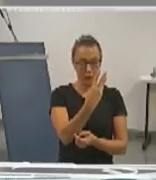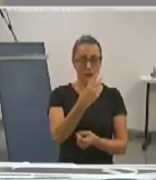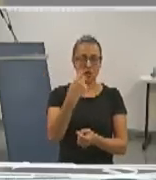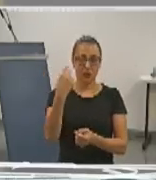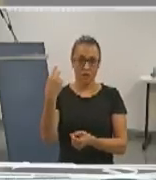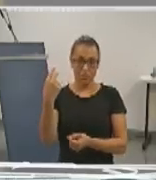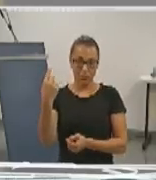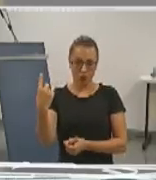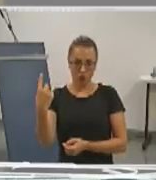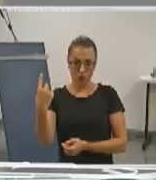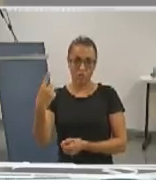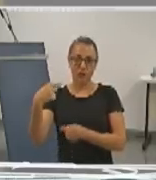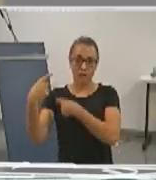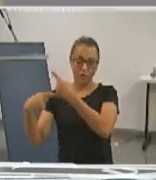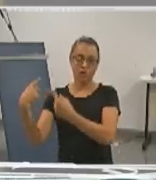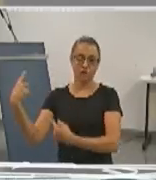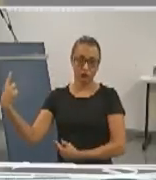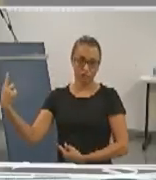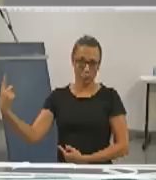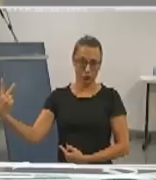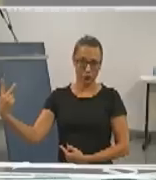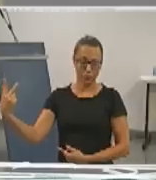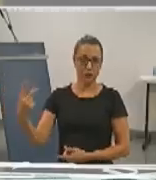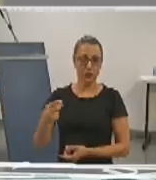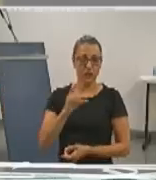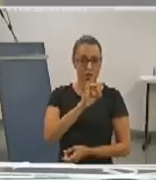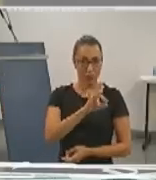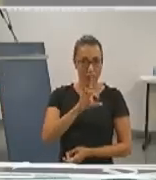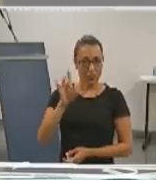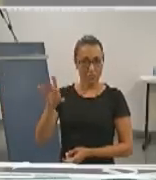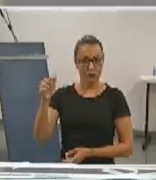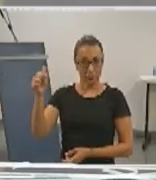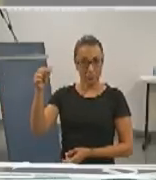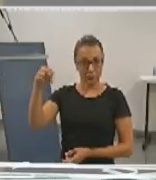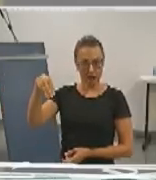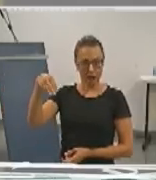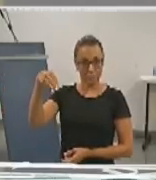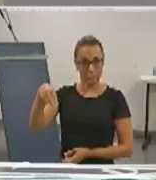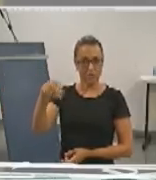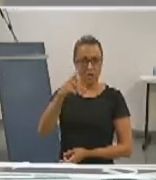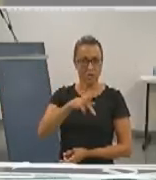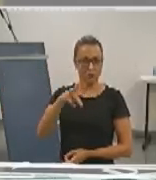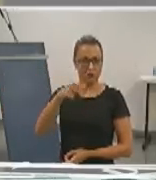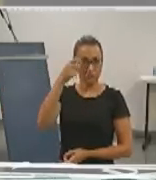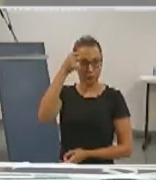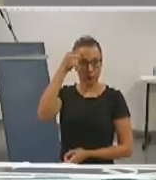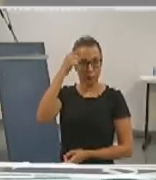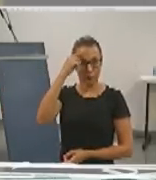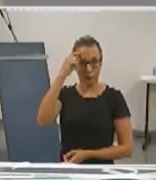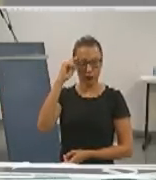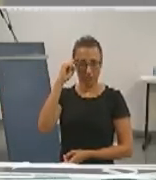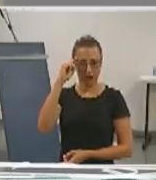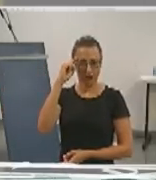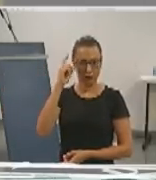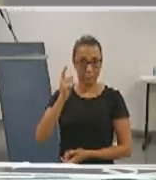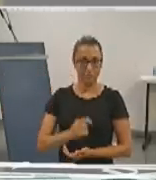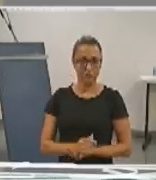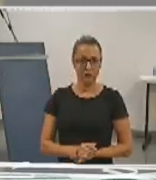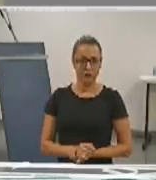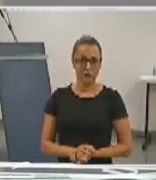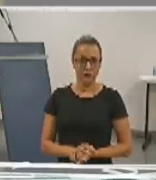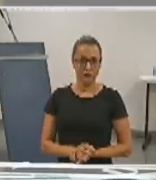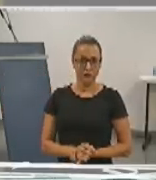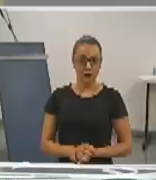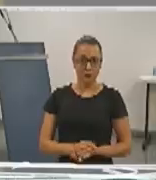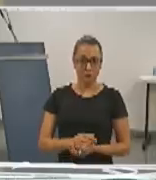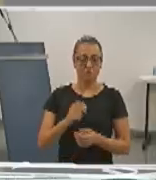depois dois. Então, cada candidato tem sete minutos. A professora Liane fala de